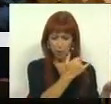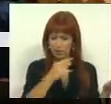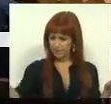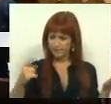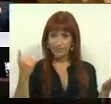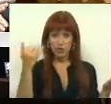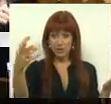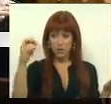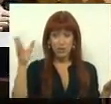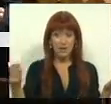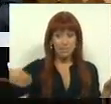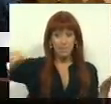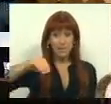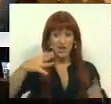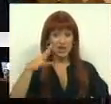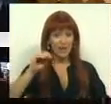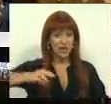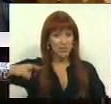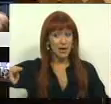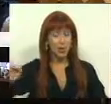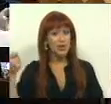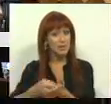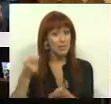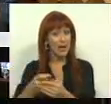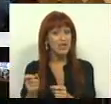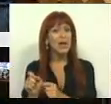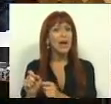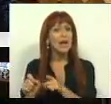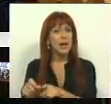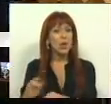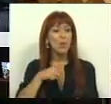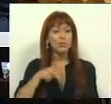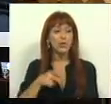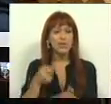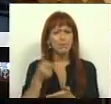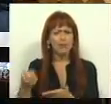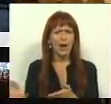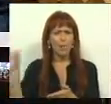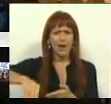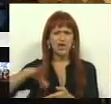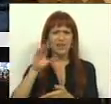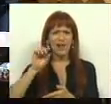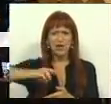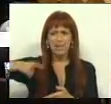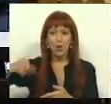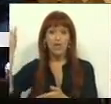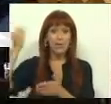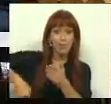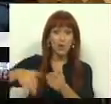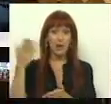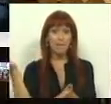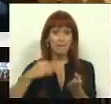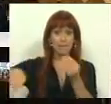para o ano de 2013 tem lá mais 10 milhões de encargos líquidos. Isso quer dizer que os portugueses pagam mais 10 milhões de impostos e mais